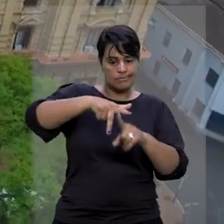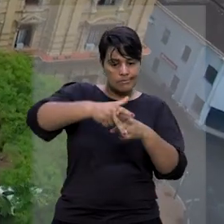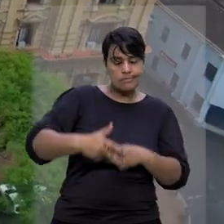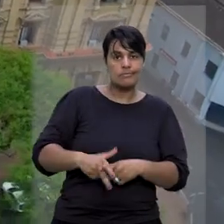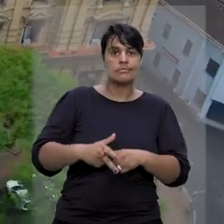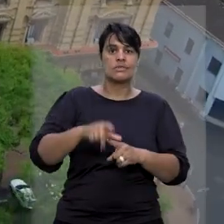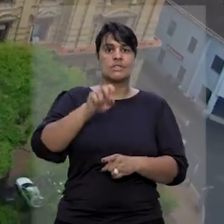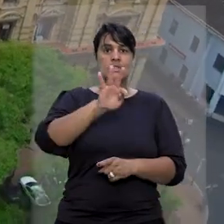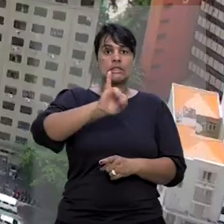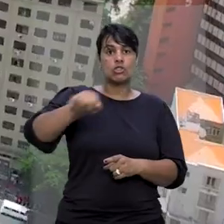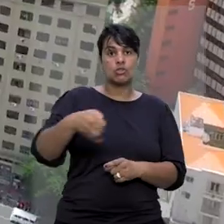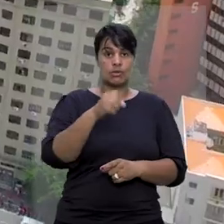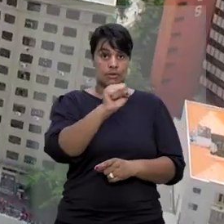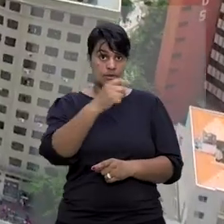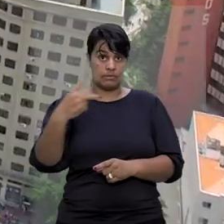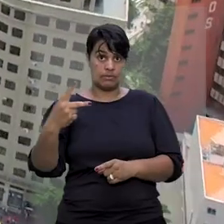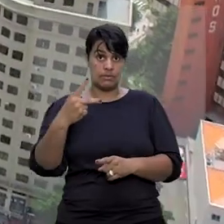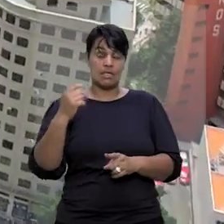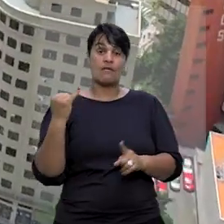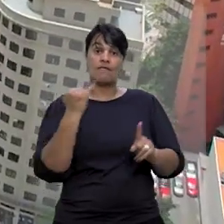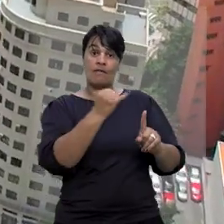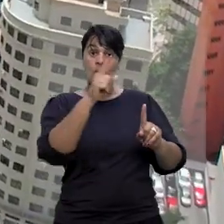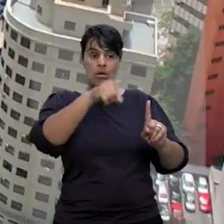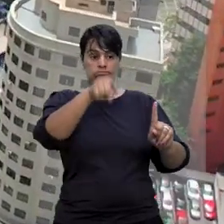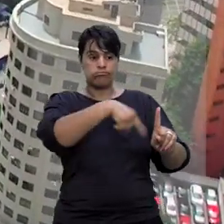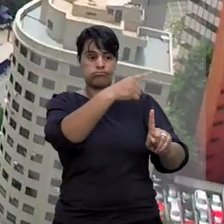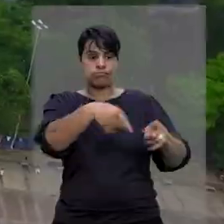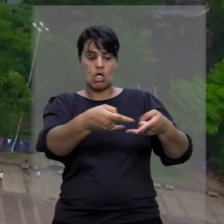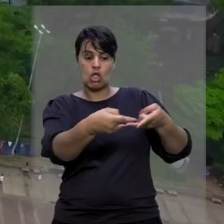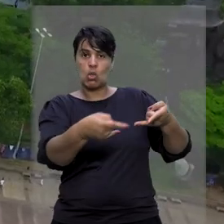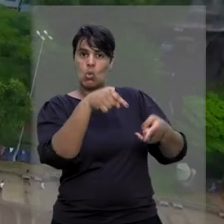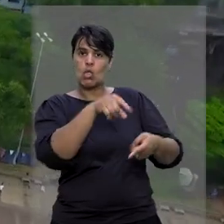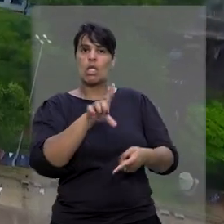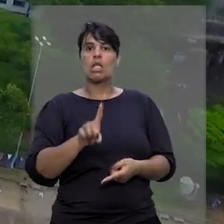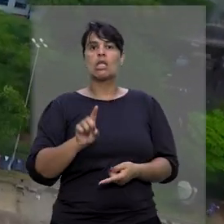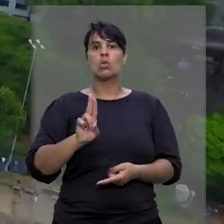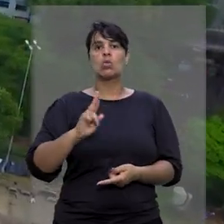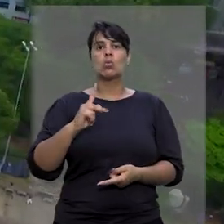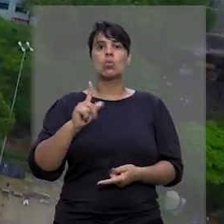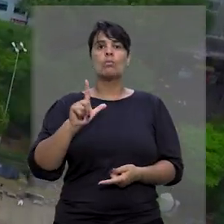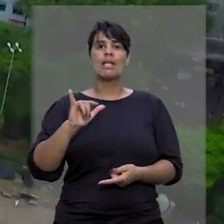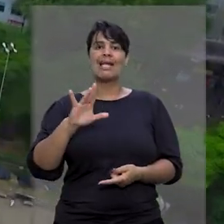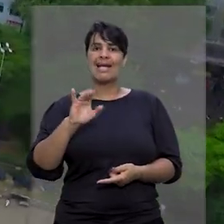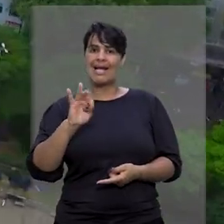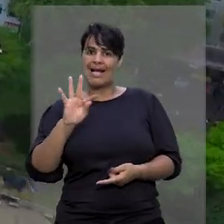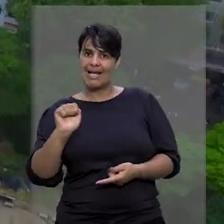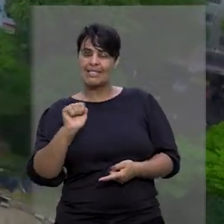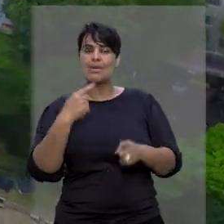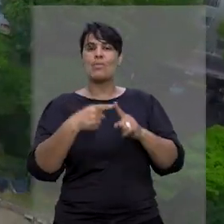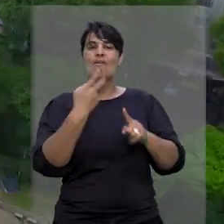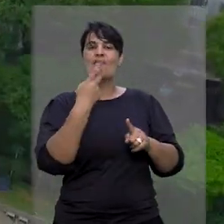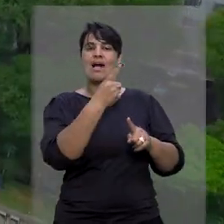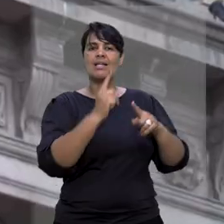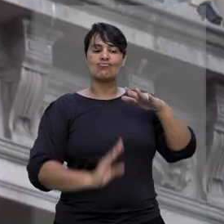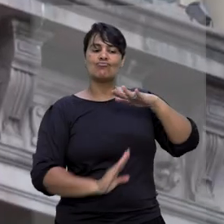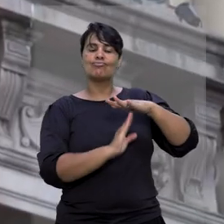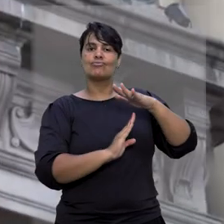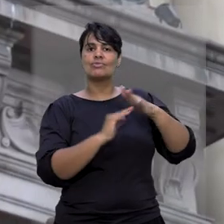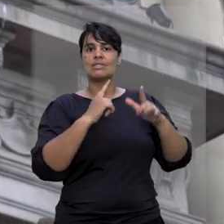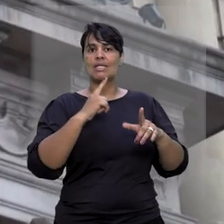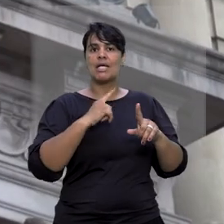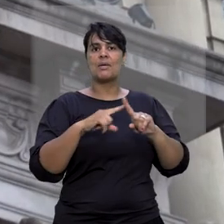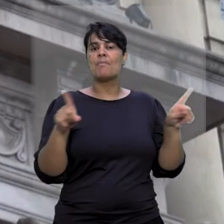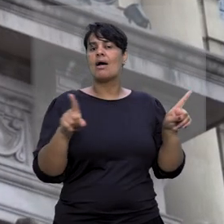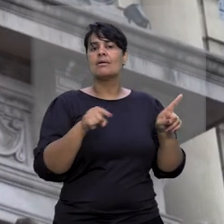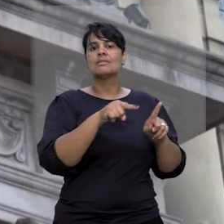Tribunal de Justiça de São Paulo que declarou nulas as duplicatas sob o argumento de que elas estabelecem um consumo mínimo e